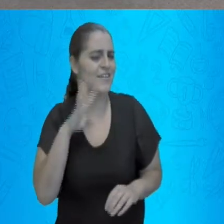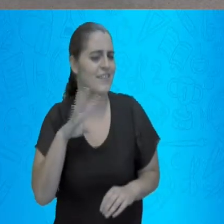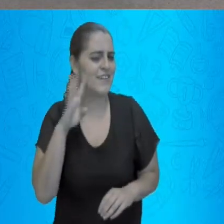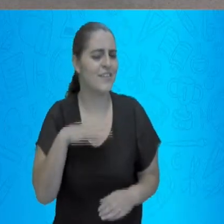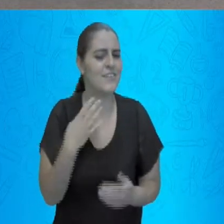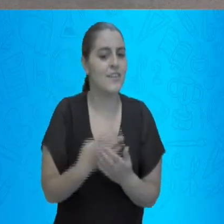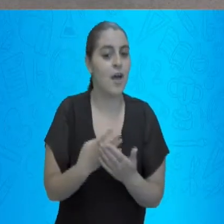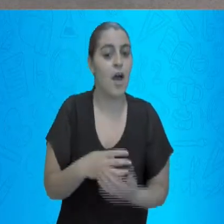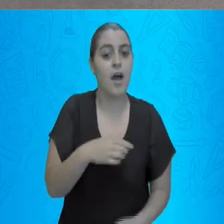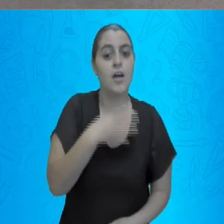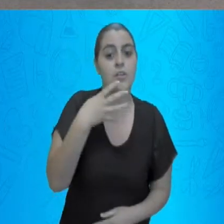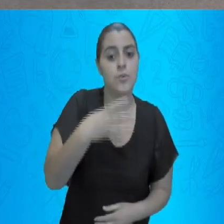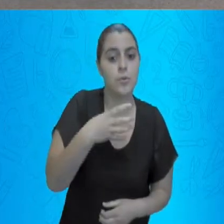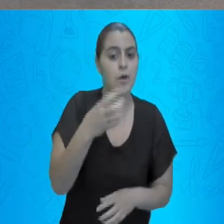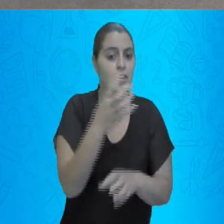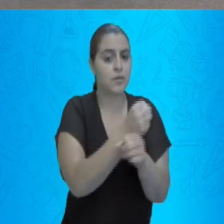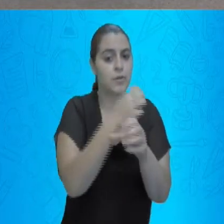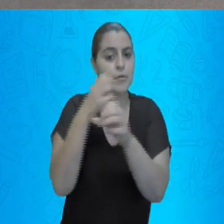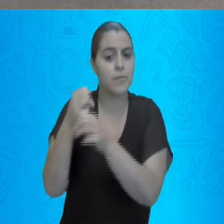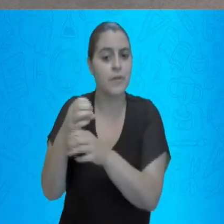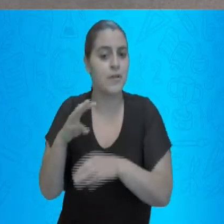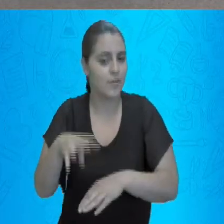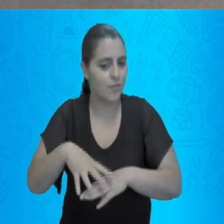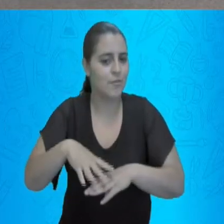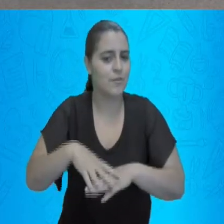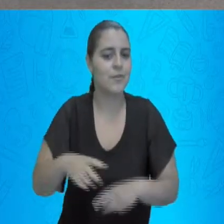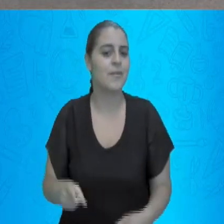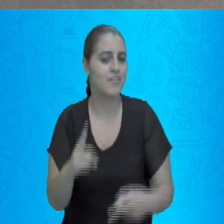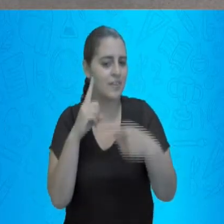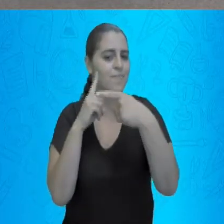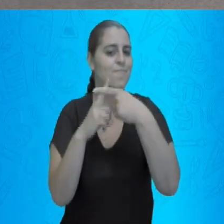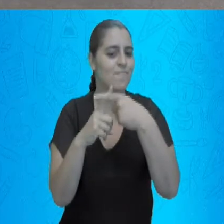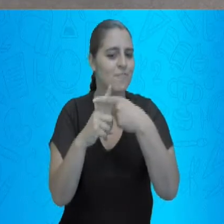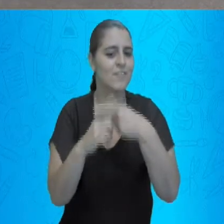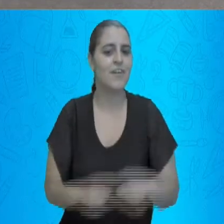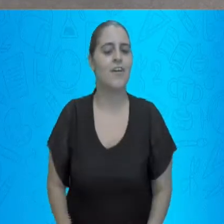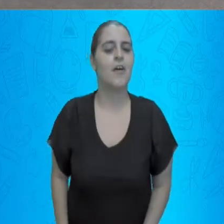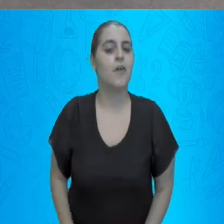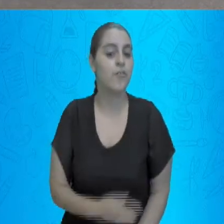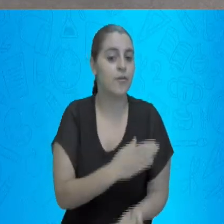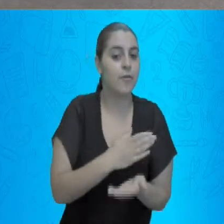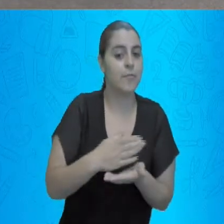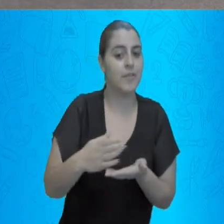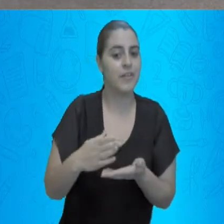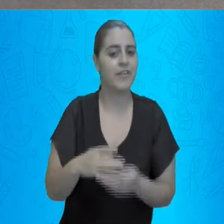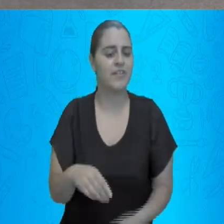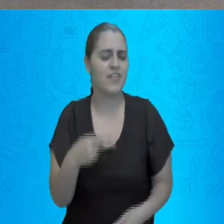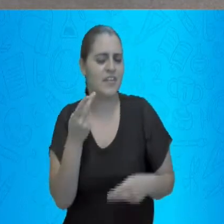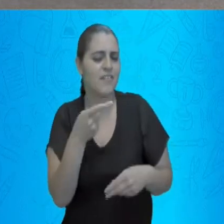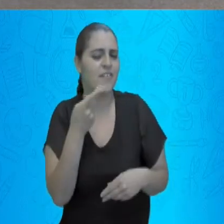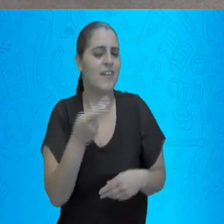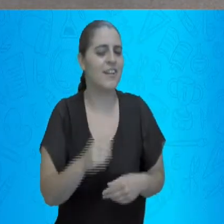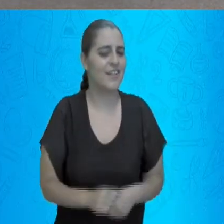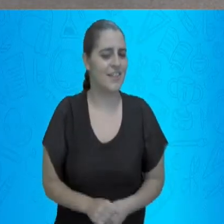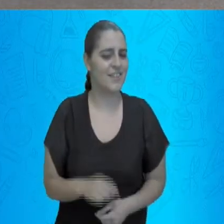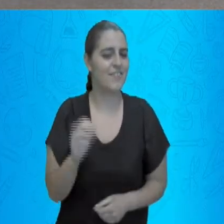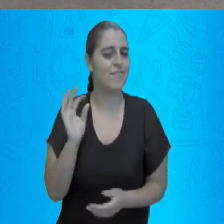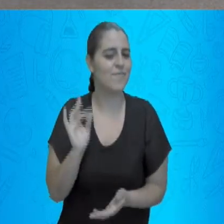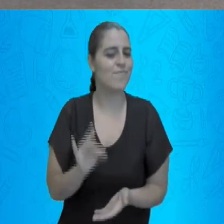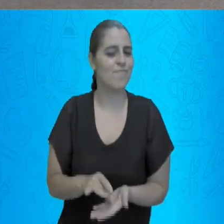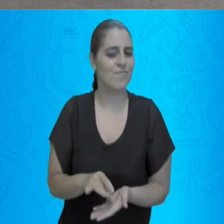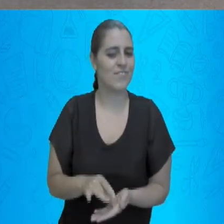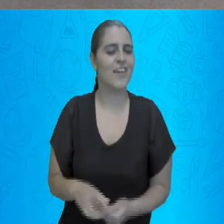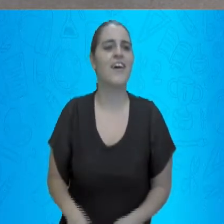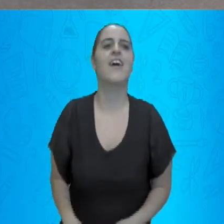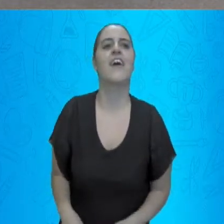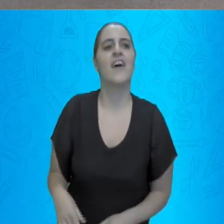das quatro operações da matemática, que é a adição. Bom, eu já comecei até introduzindo o nosso assunto, não é verdade? Porque